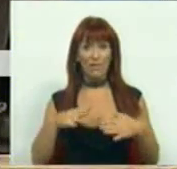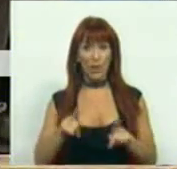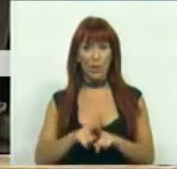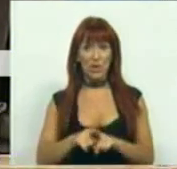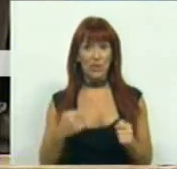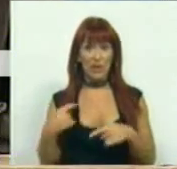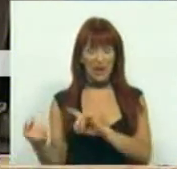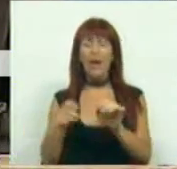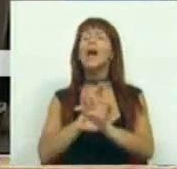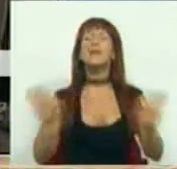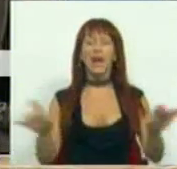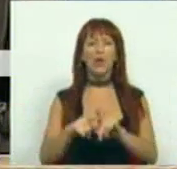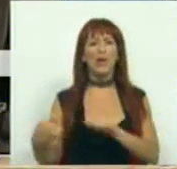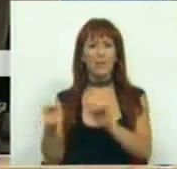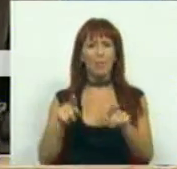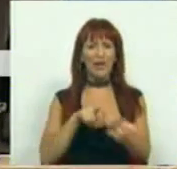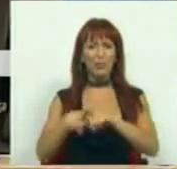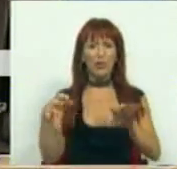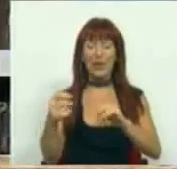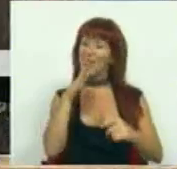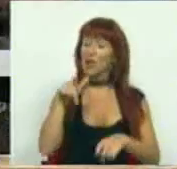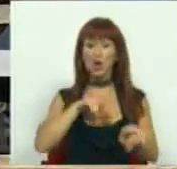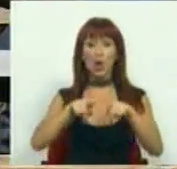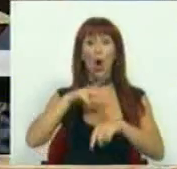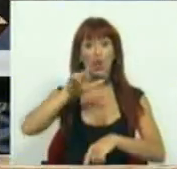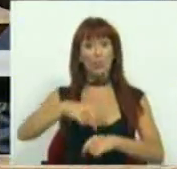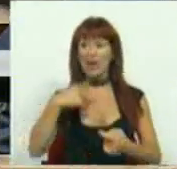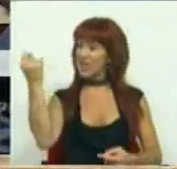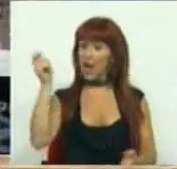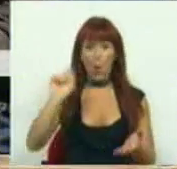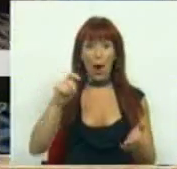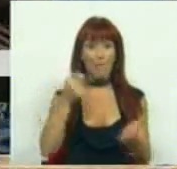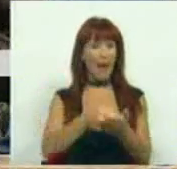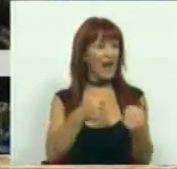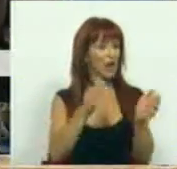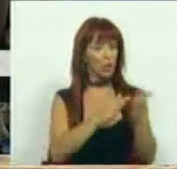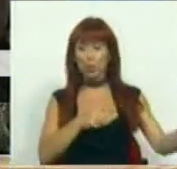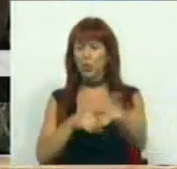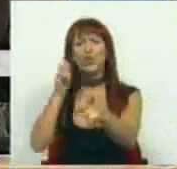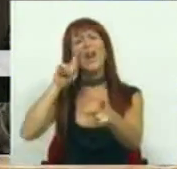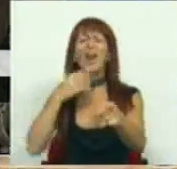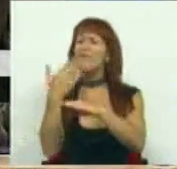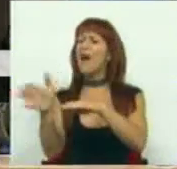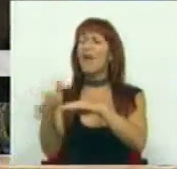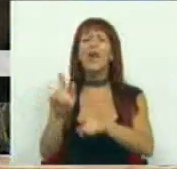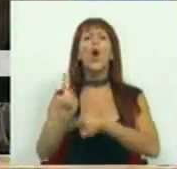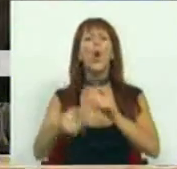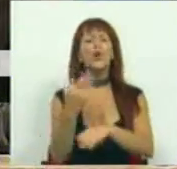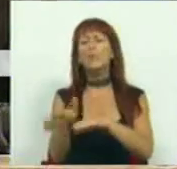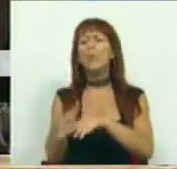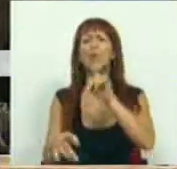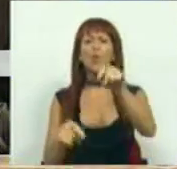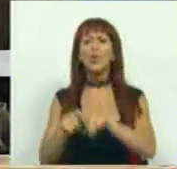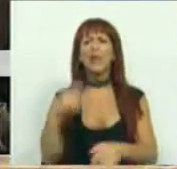se quer ter um debate político sério, então diga aos portugueses hoje, se não há dinheiro para pagar tudo a todos, quem é que vai ser excluído e o que é que vai ser